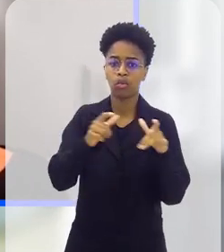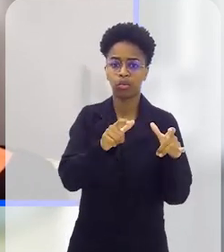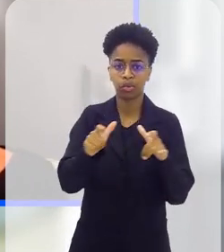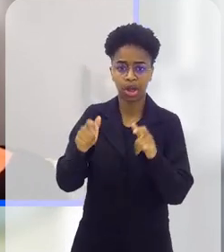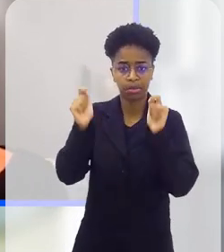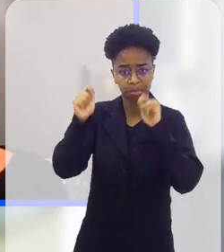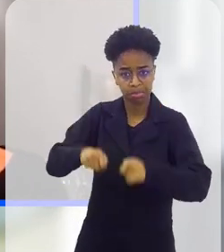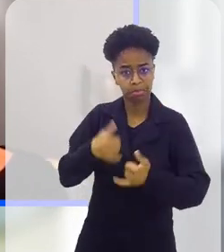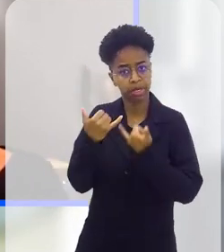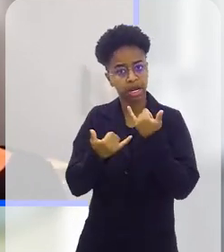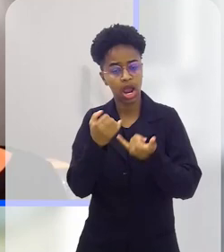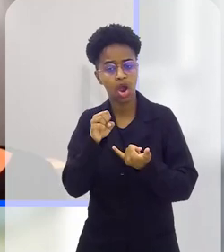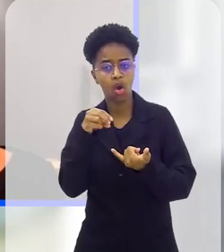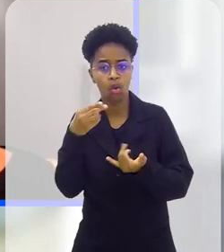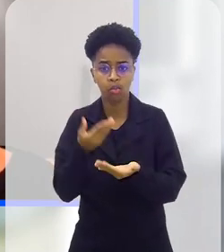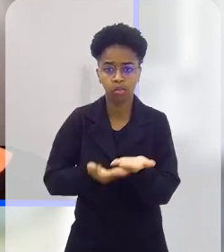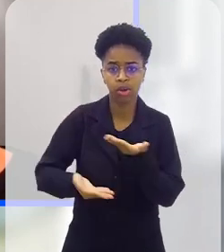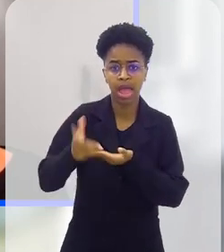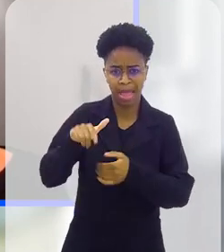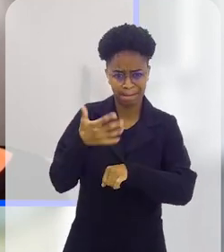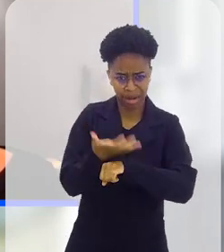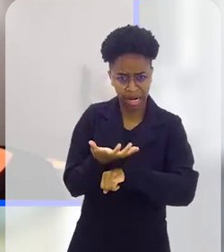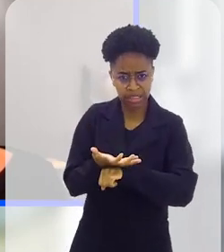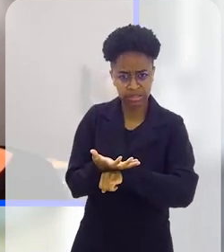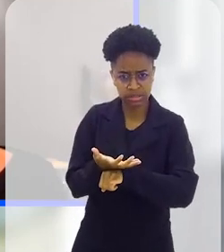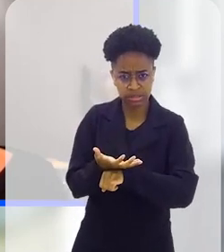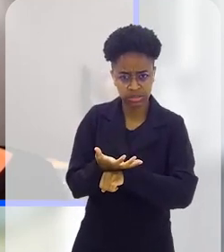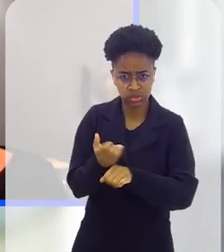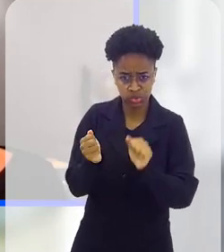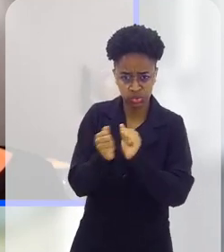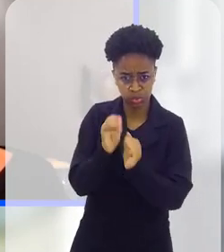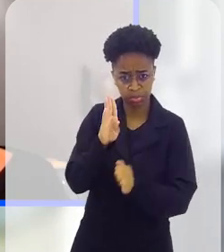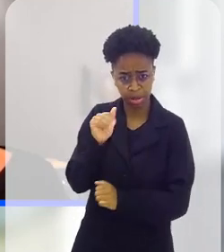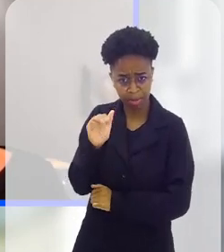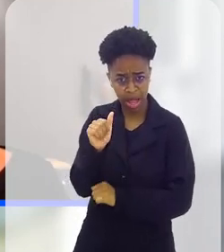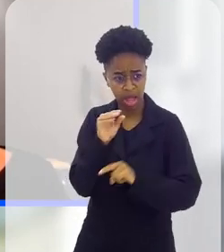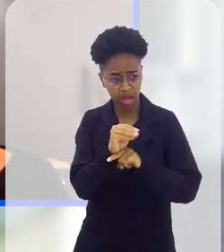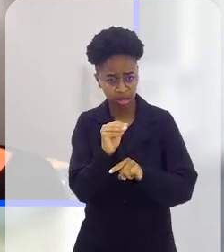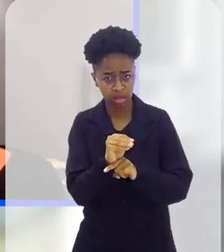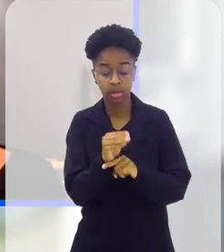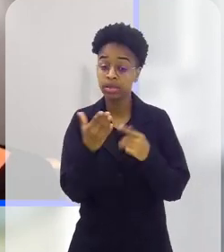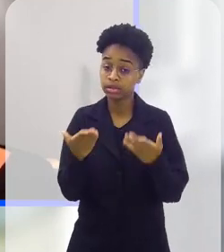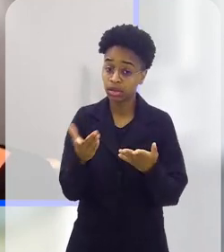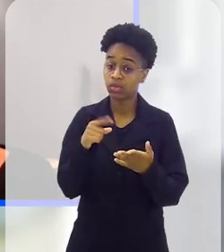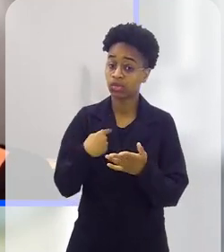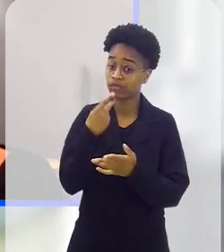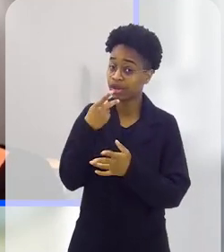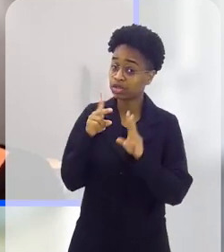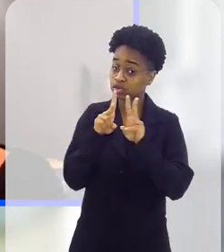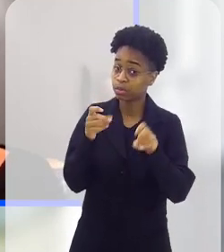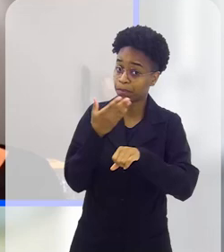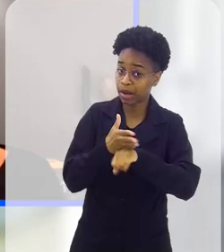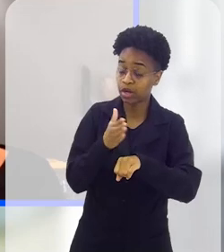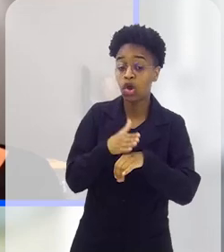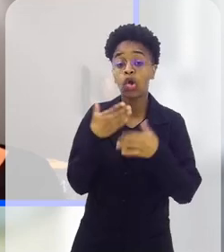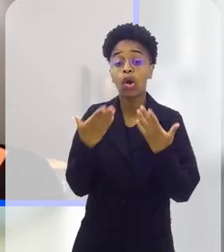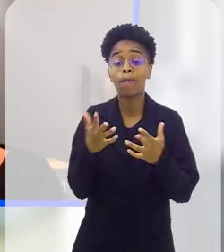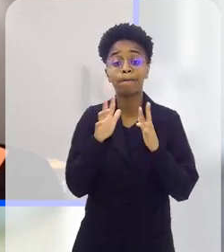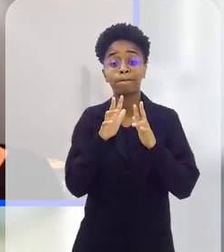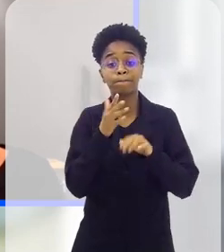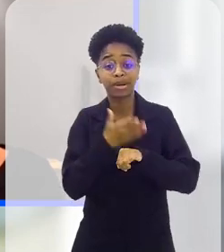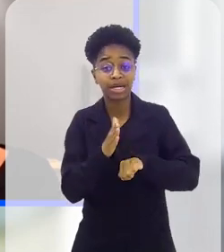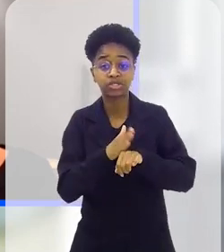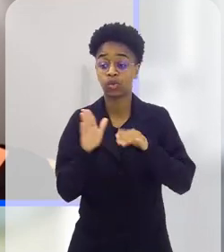ou de espaço para brincar ou de convívio. É na praça pública com a babá, com a cuidadora? Então, quando a gente fala de práticas, quais as práticas,